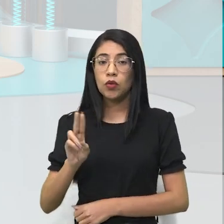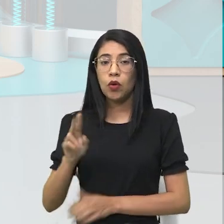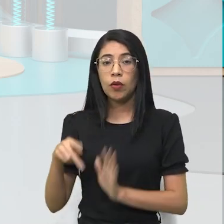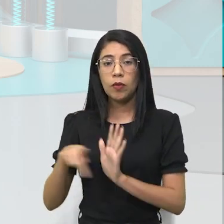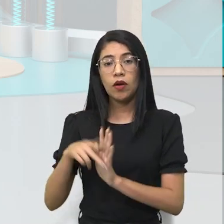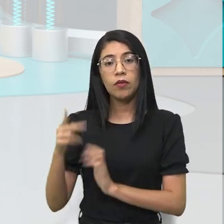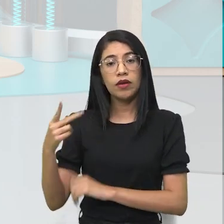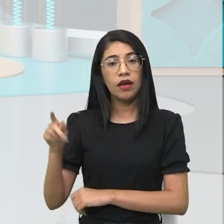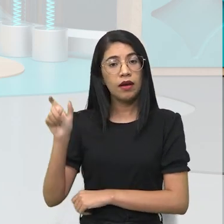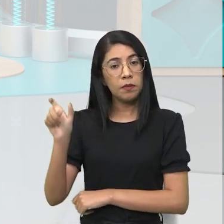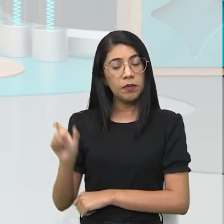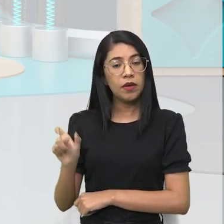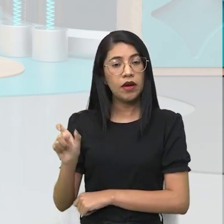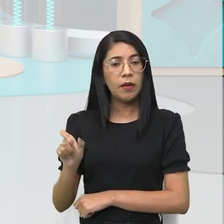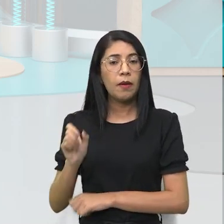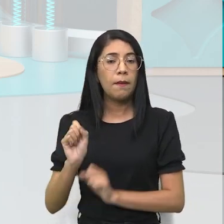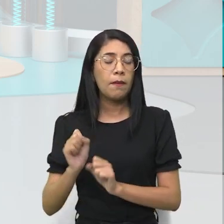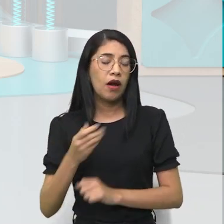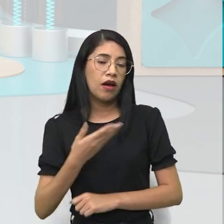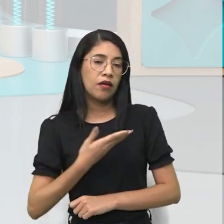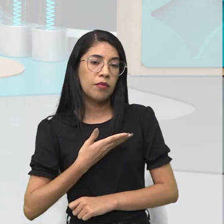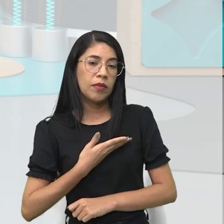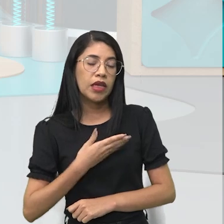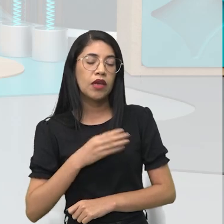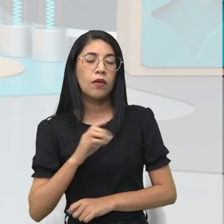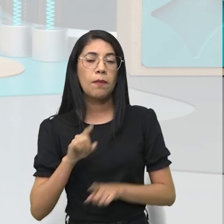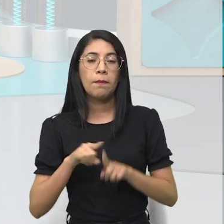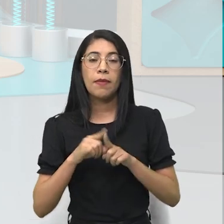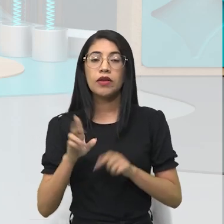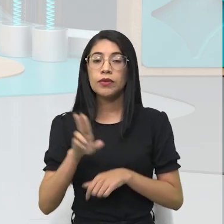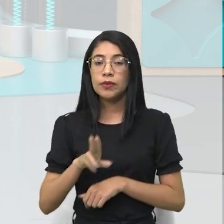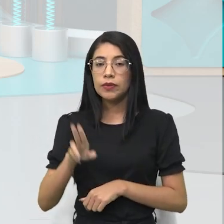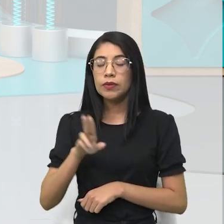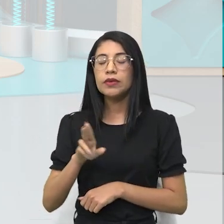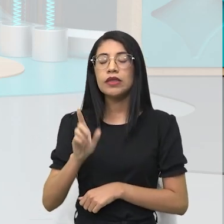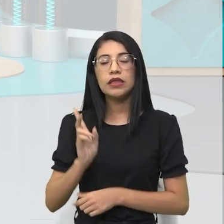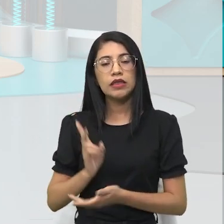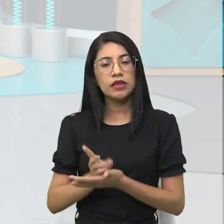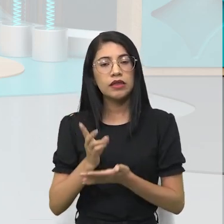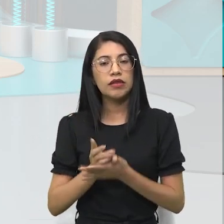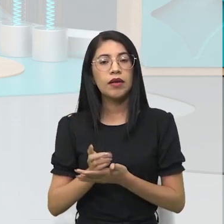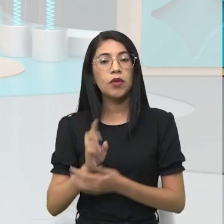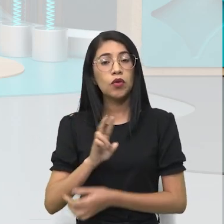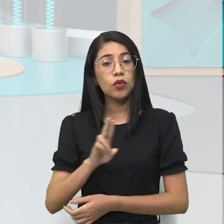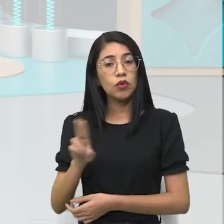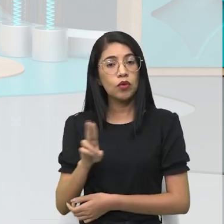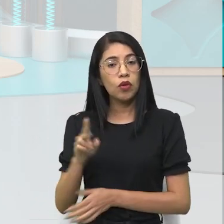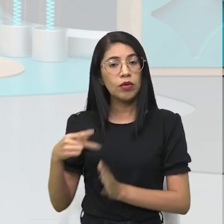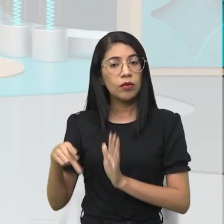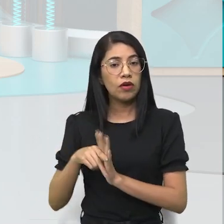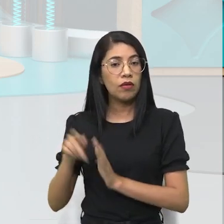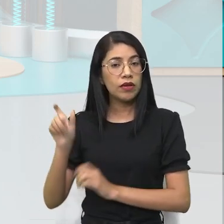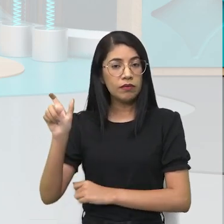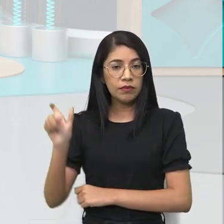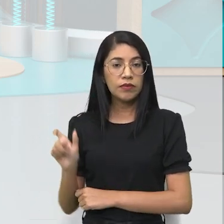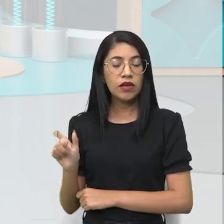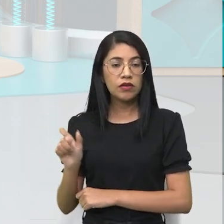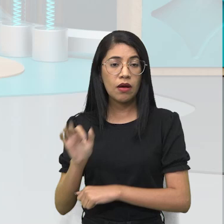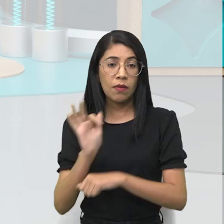estou colocando aqui amigo e colega como exemplo, mas sempre utilizar o nome da pessoa, para deixar as coisas mais formais, tá, então,